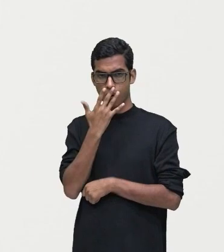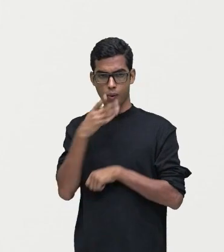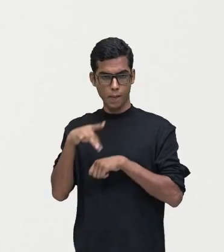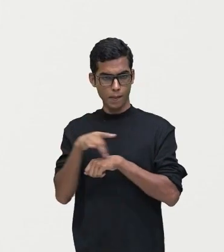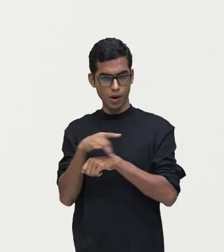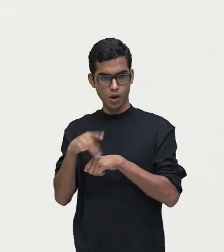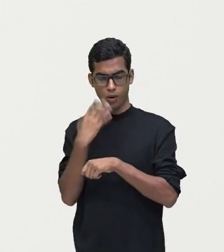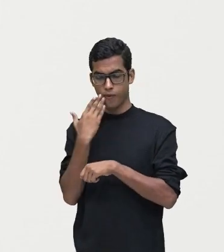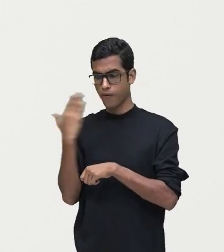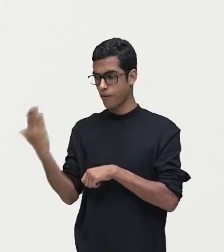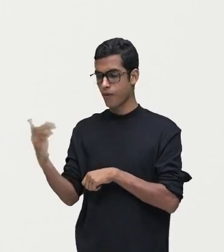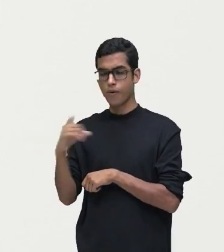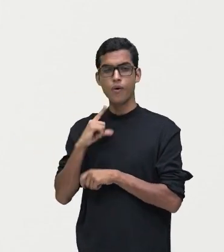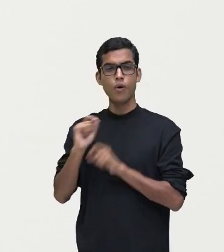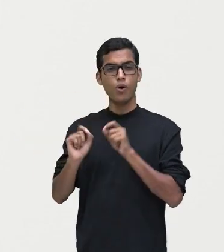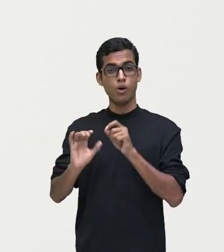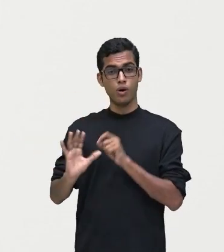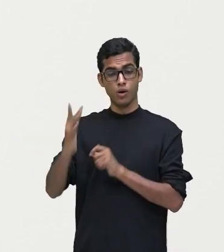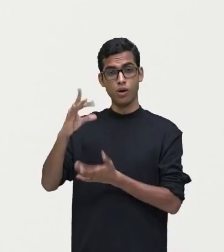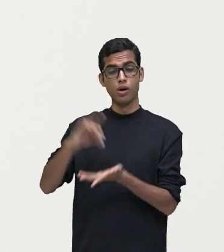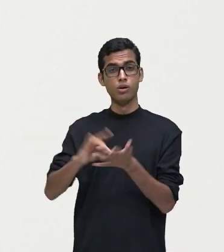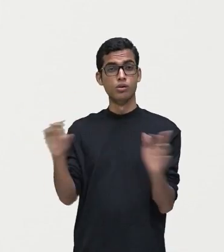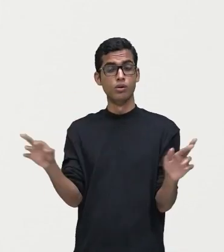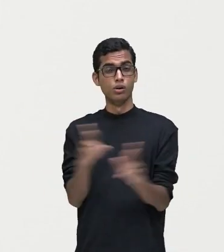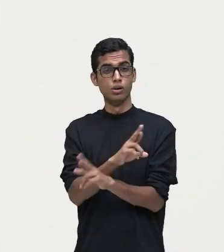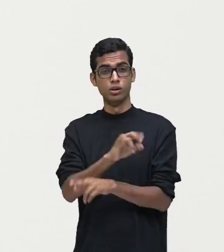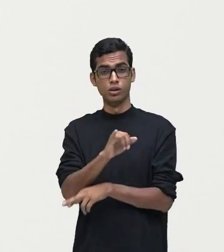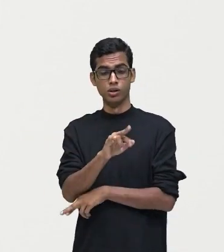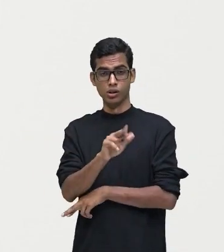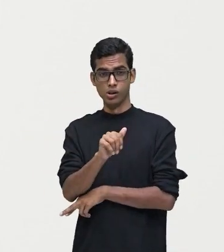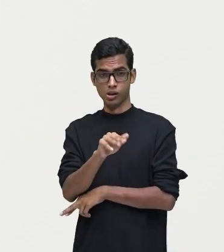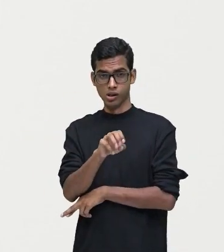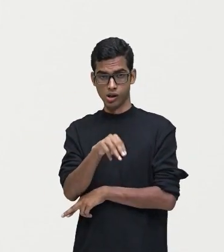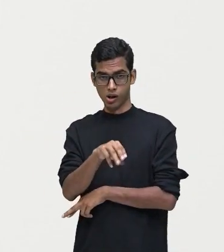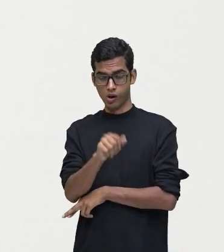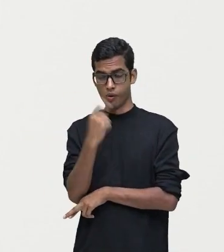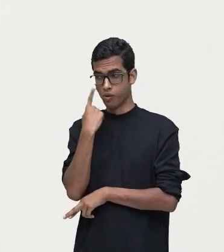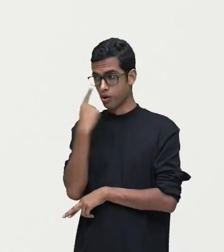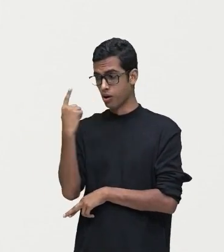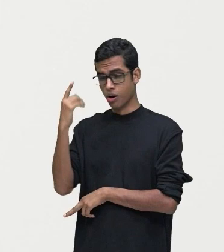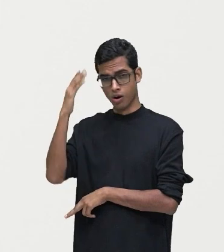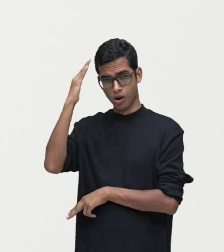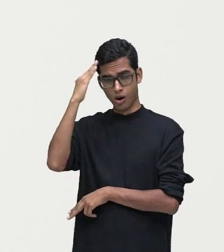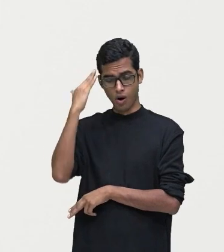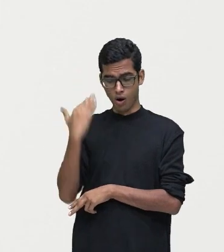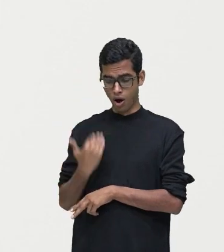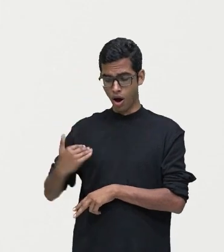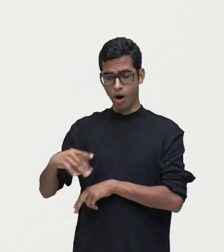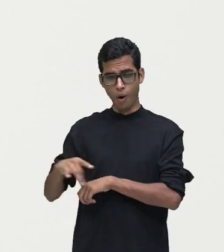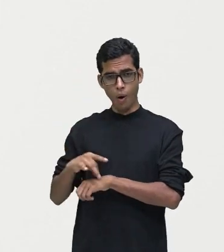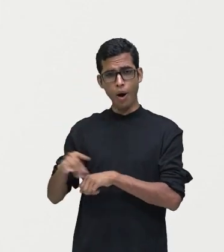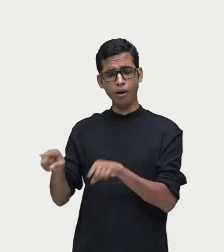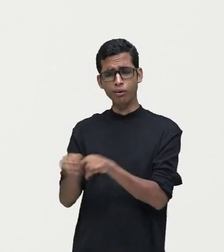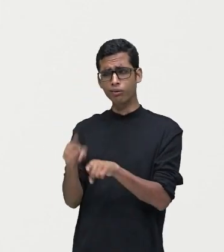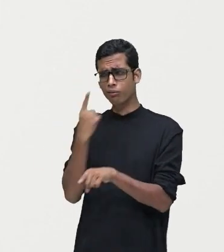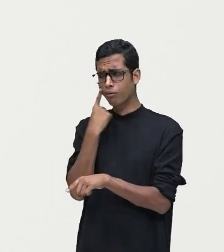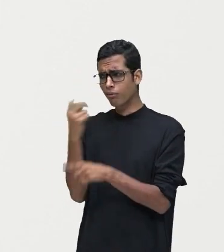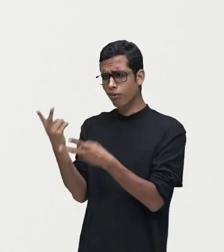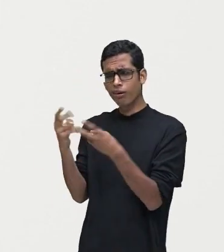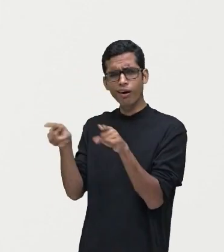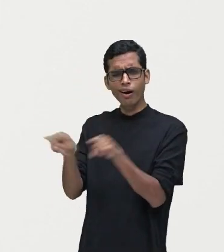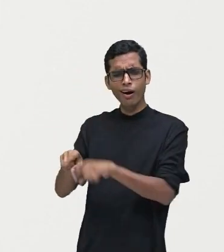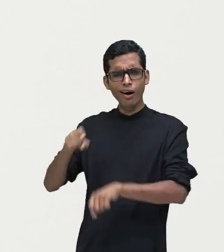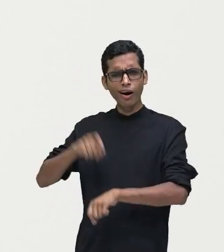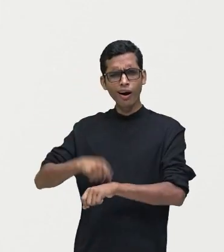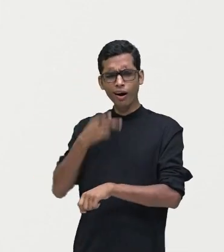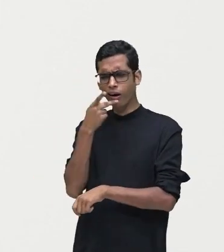Observem que é um fato com relação à Iracema. Os cabelos dela eram escuros. Mas observem que no momento em que